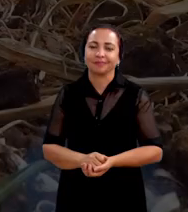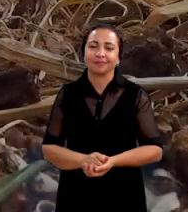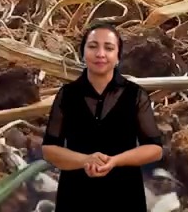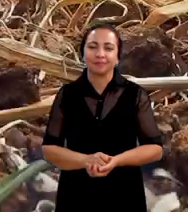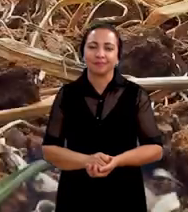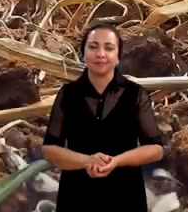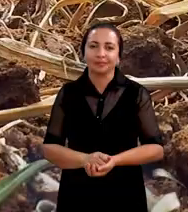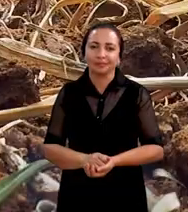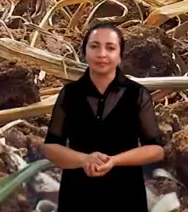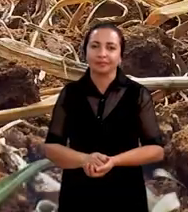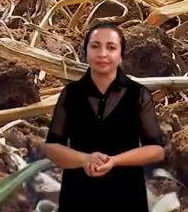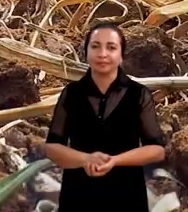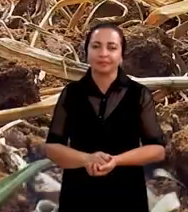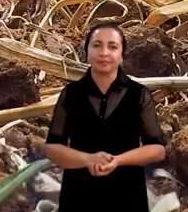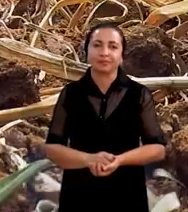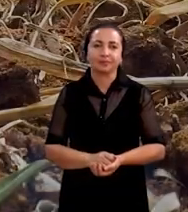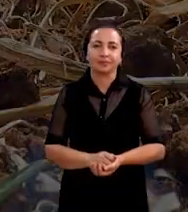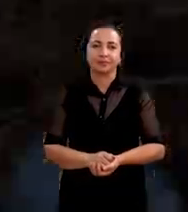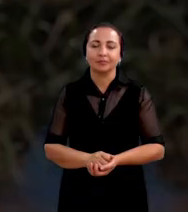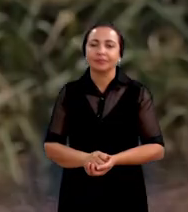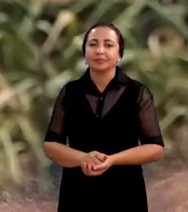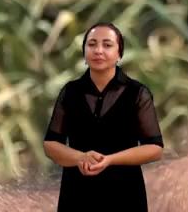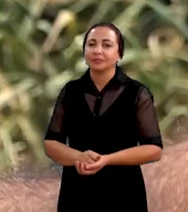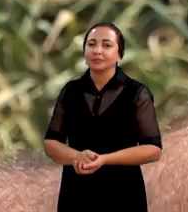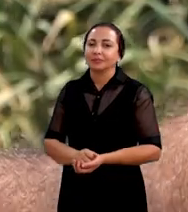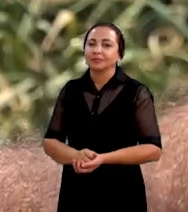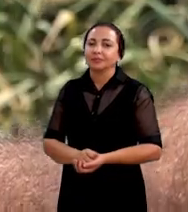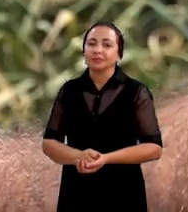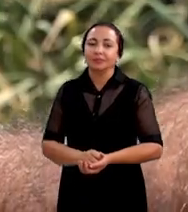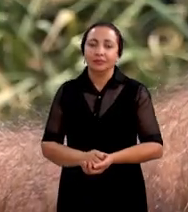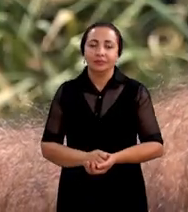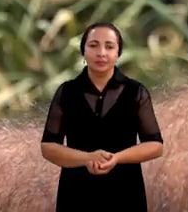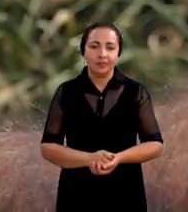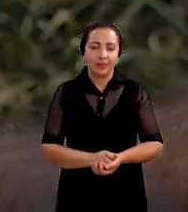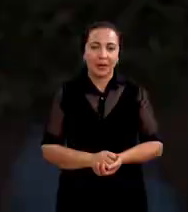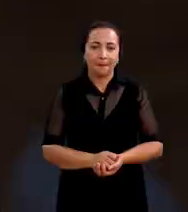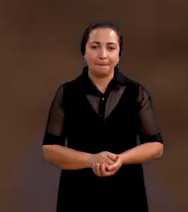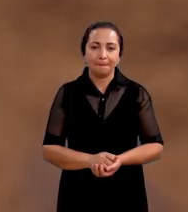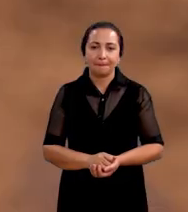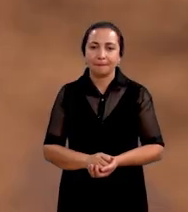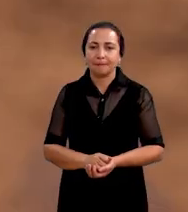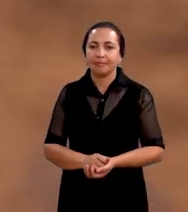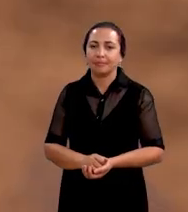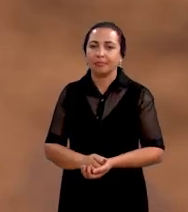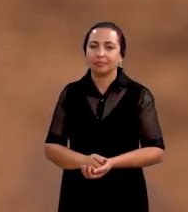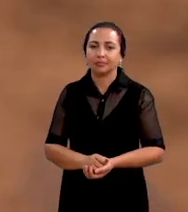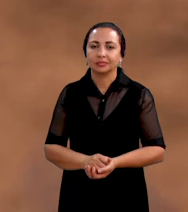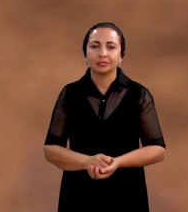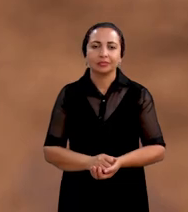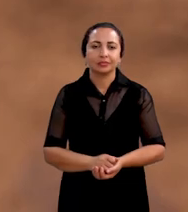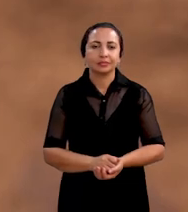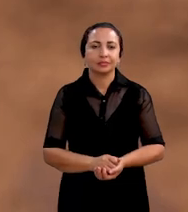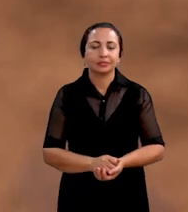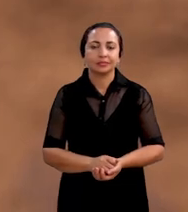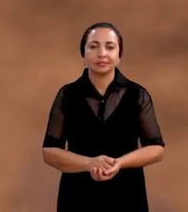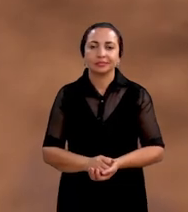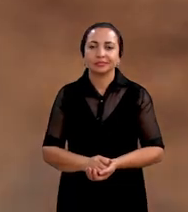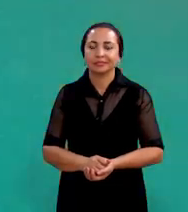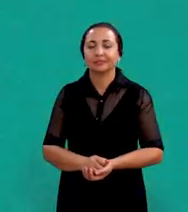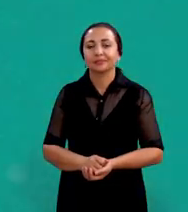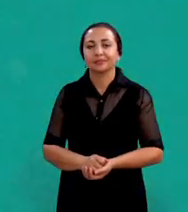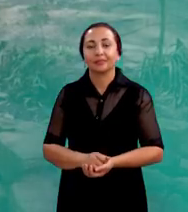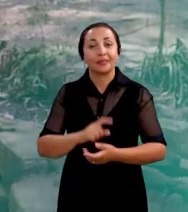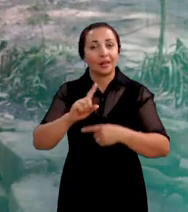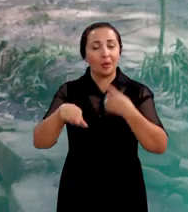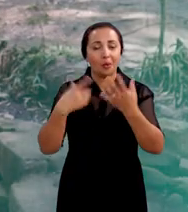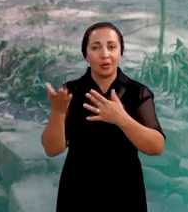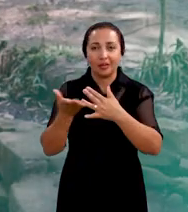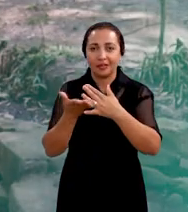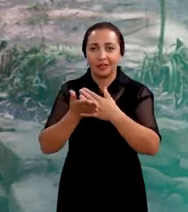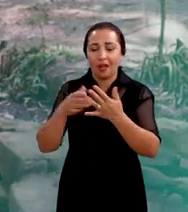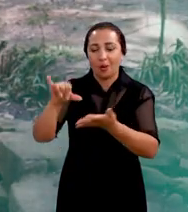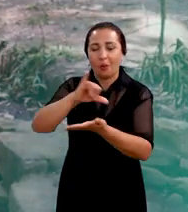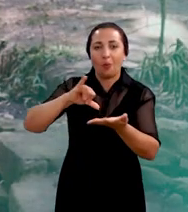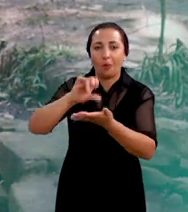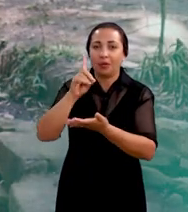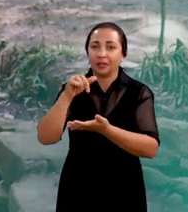seguir